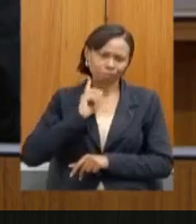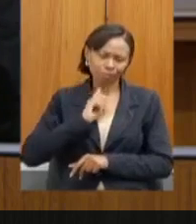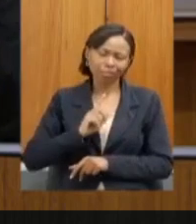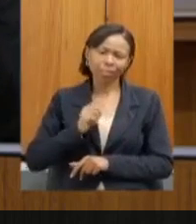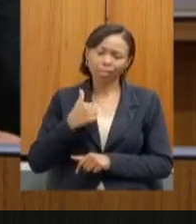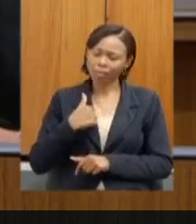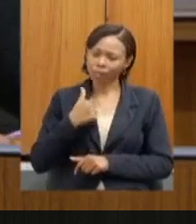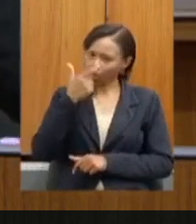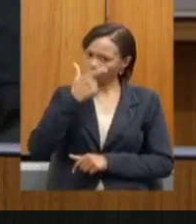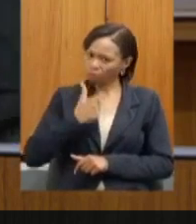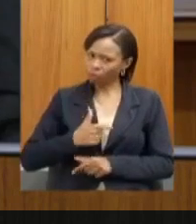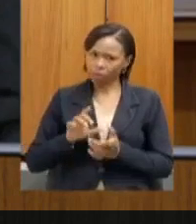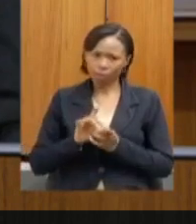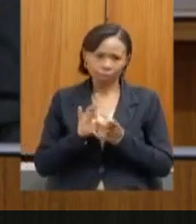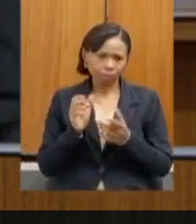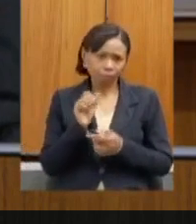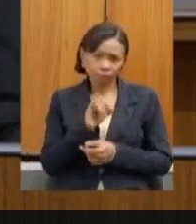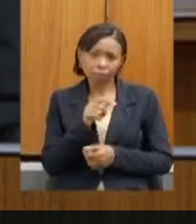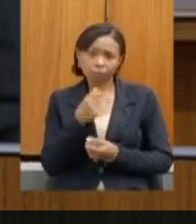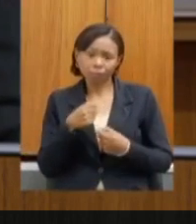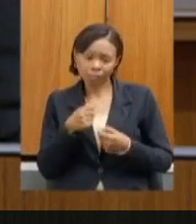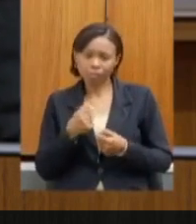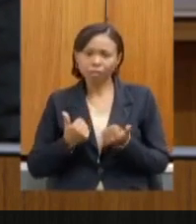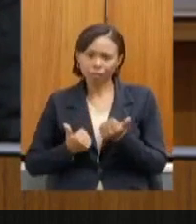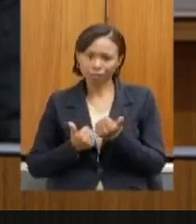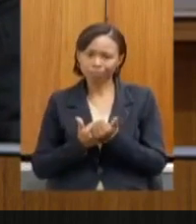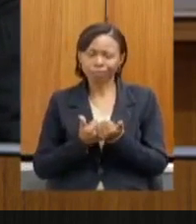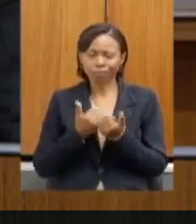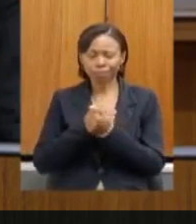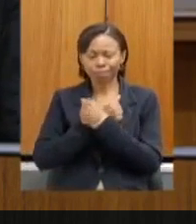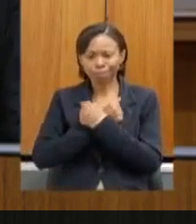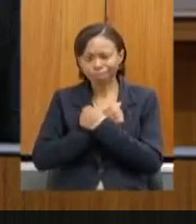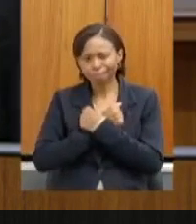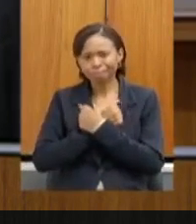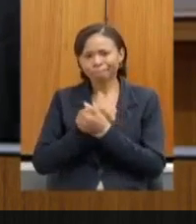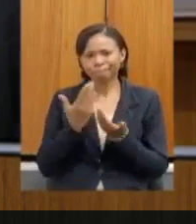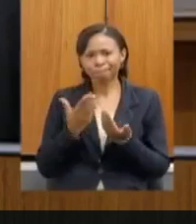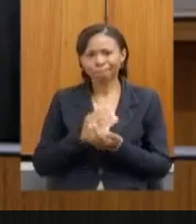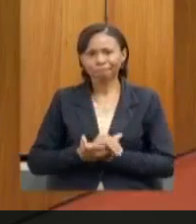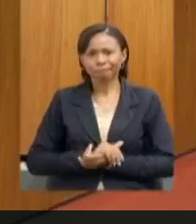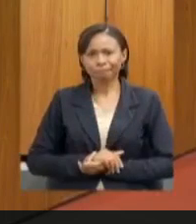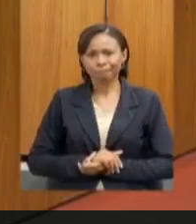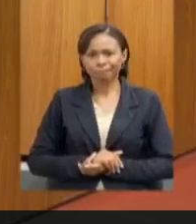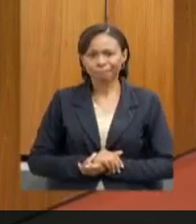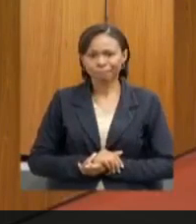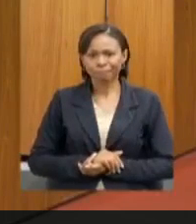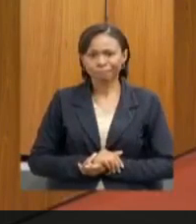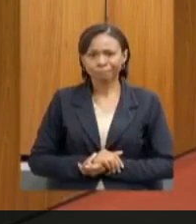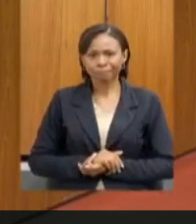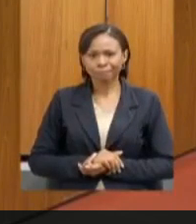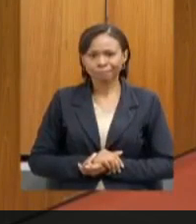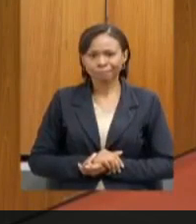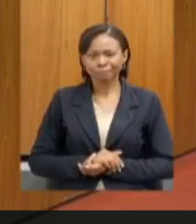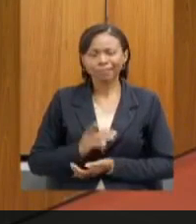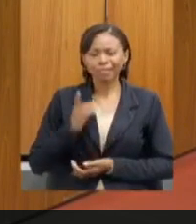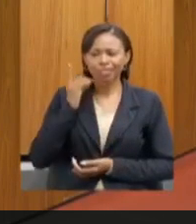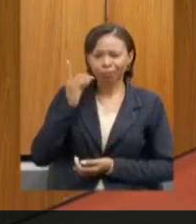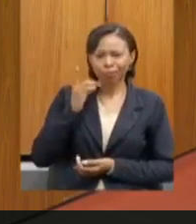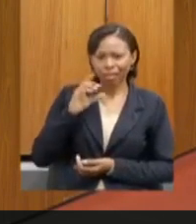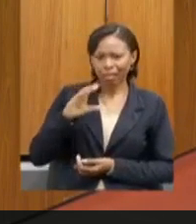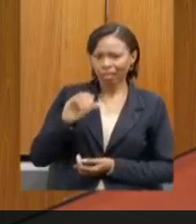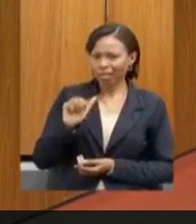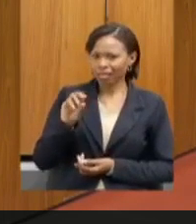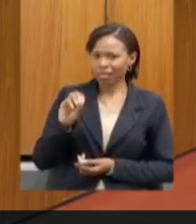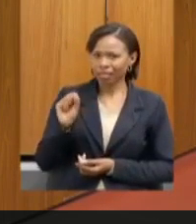V. Exª quando precisar aqui nesta Casa. Um grande abraço, Noraldino. Muito obrigado, deputado Carlos